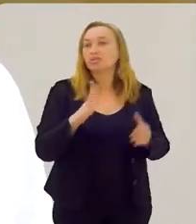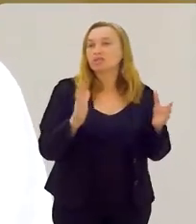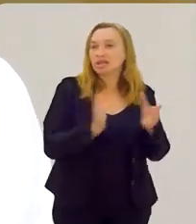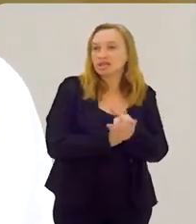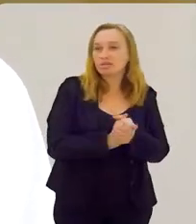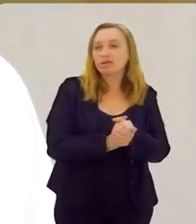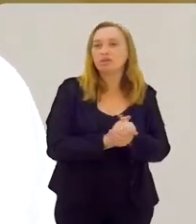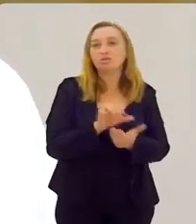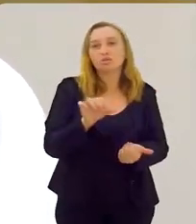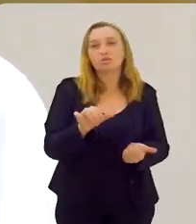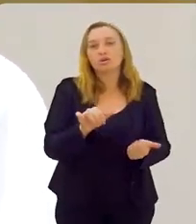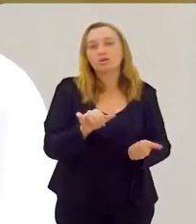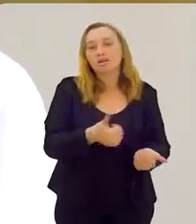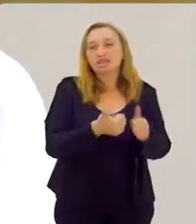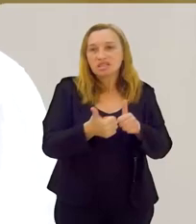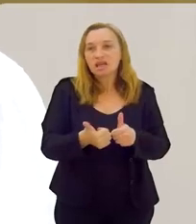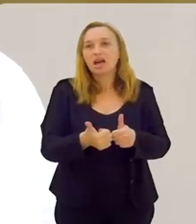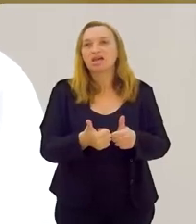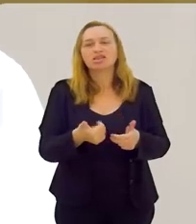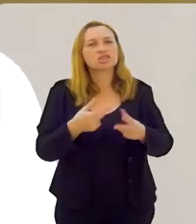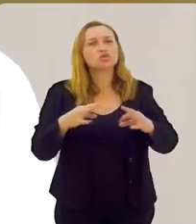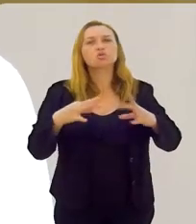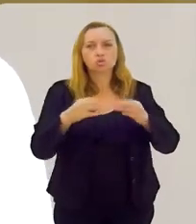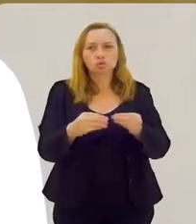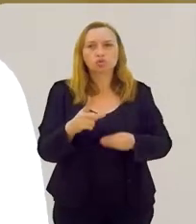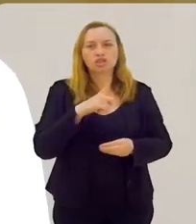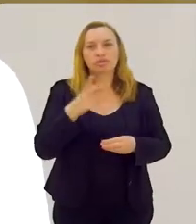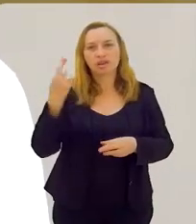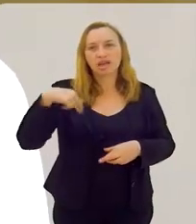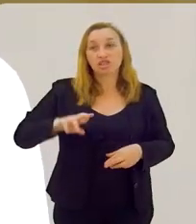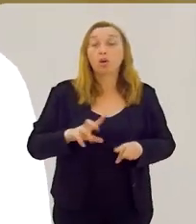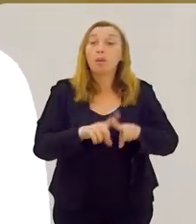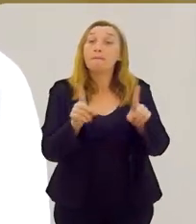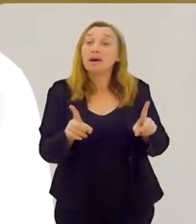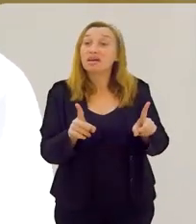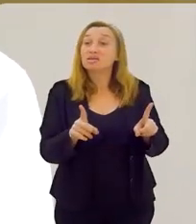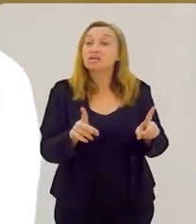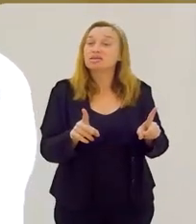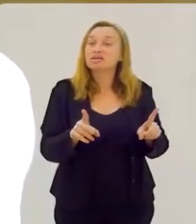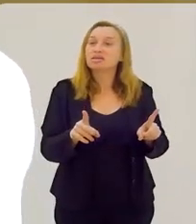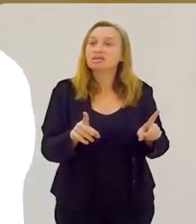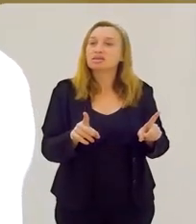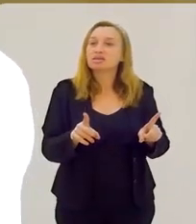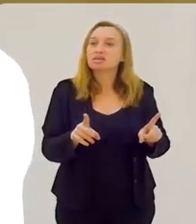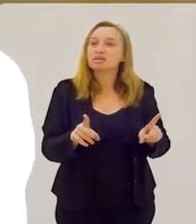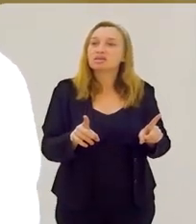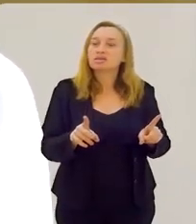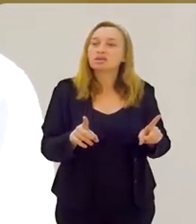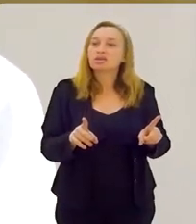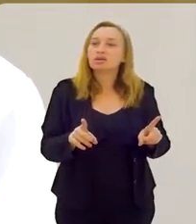nós temos casamento, batizado, nós temos tudo da nossa religião. só que todo